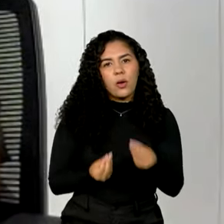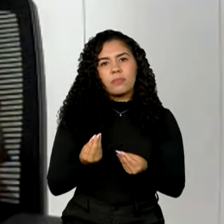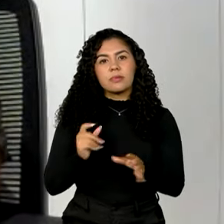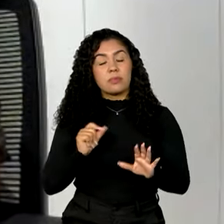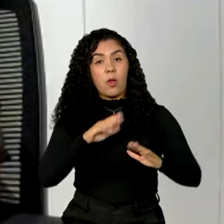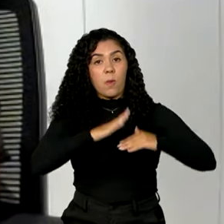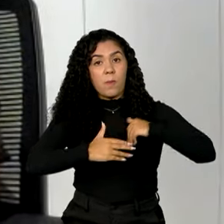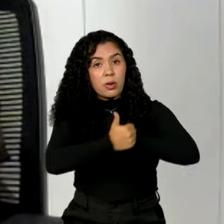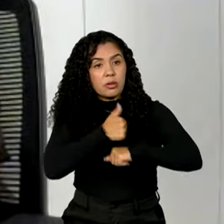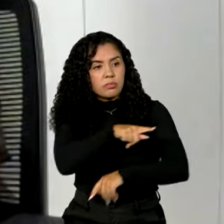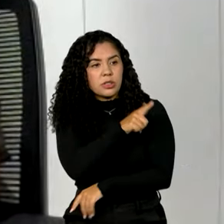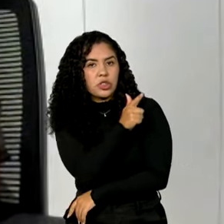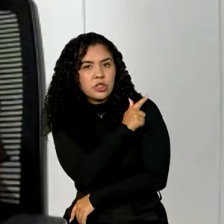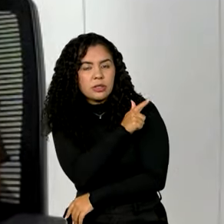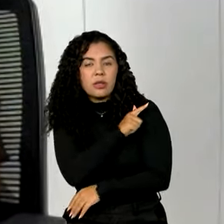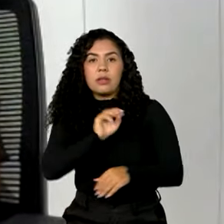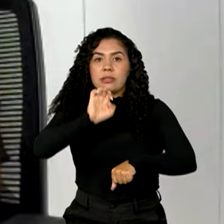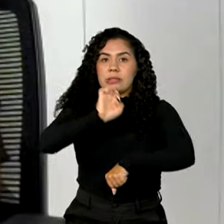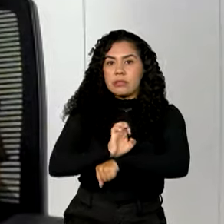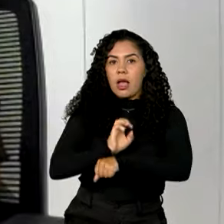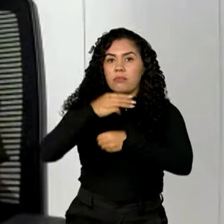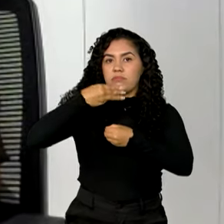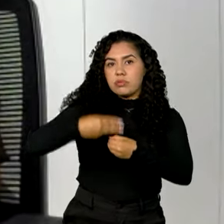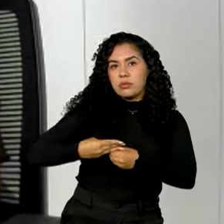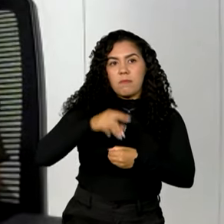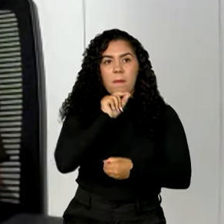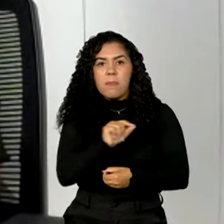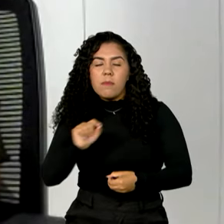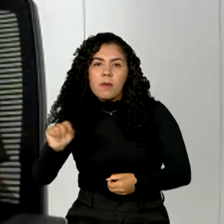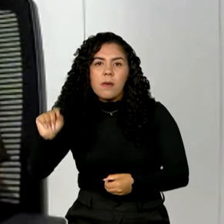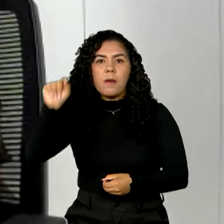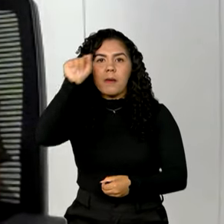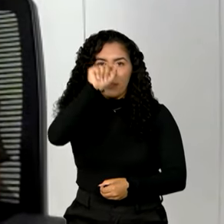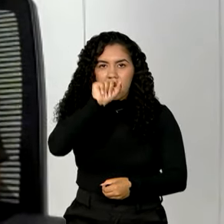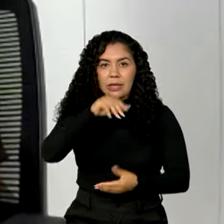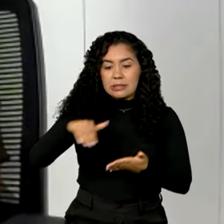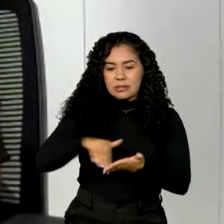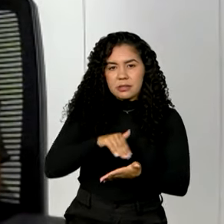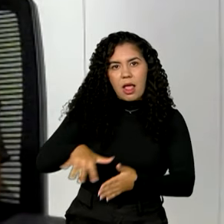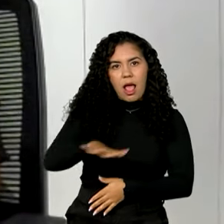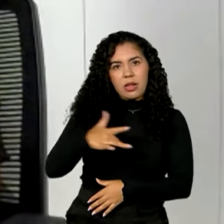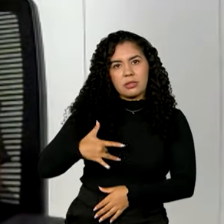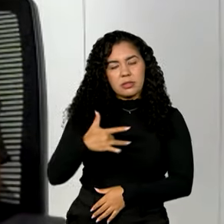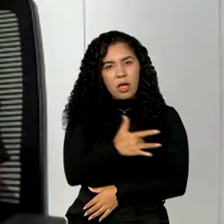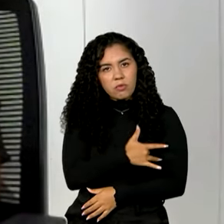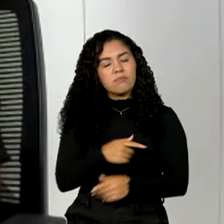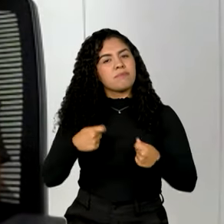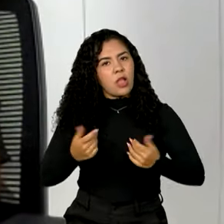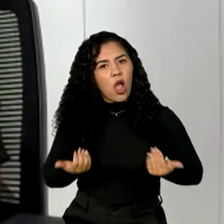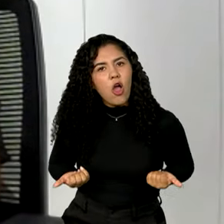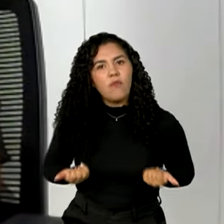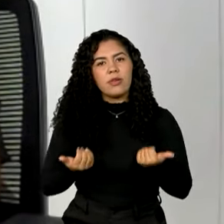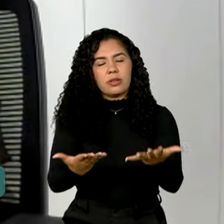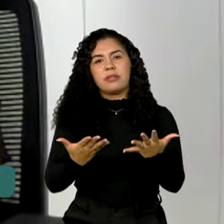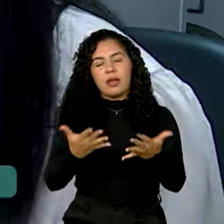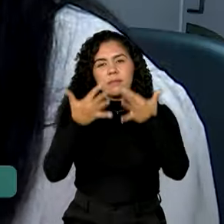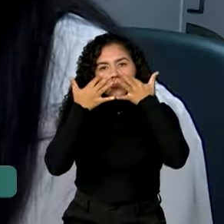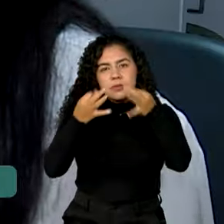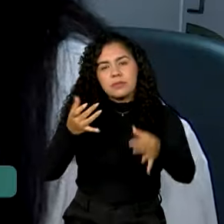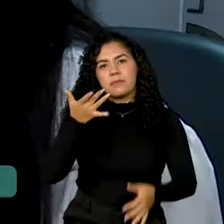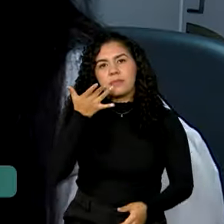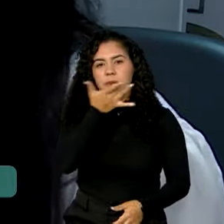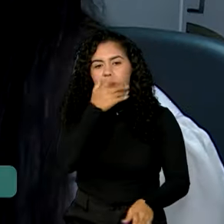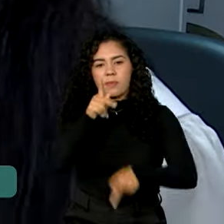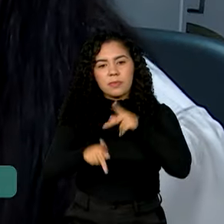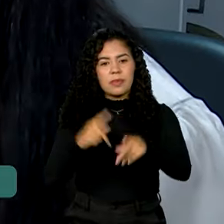gestor federal, estadual, municipal, não possa mais não ofertar cuidado em saúde bucal para a população.